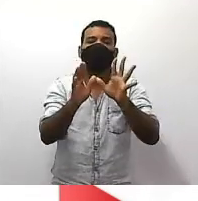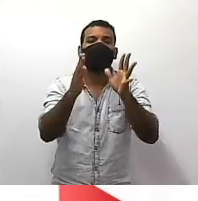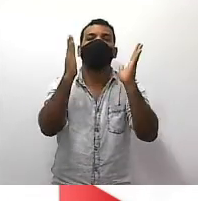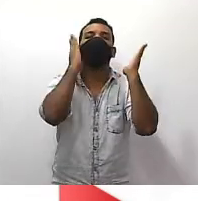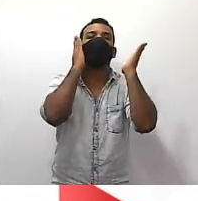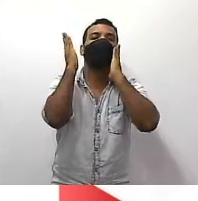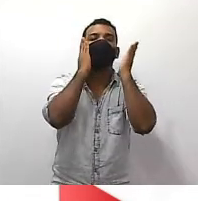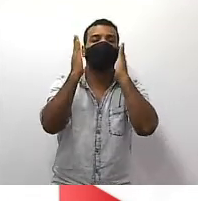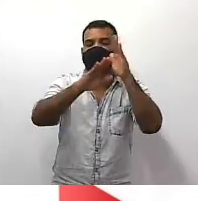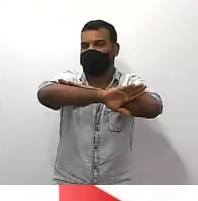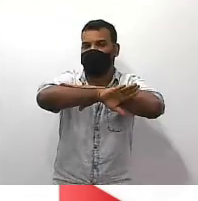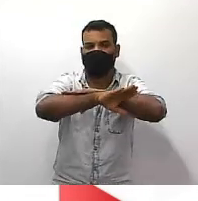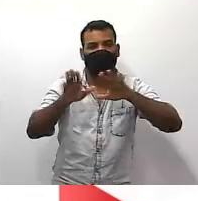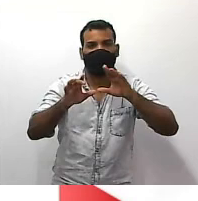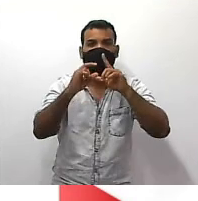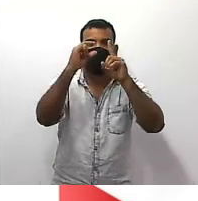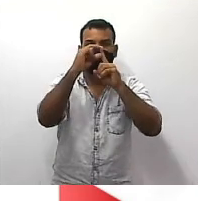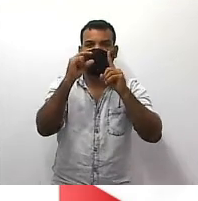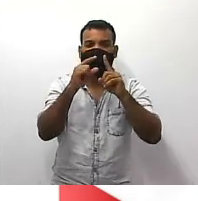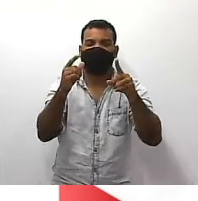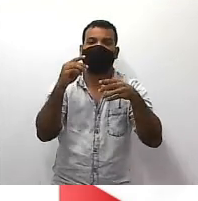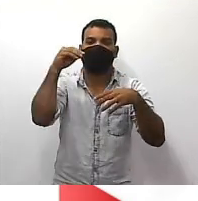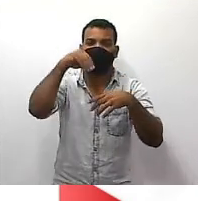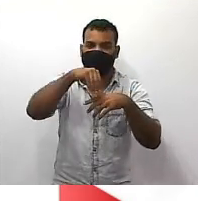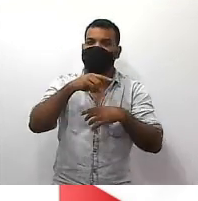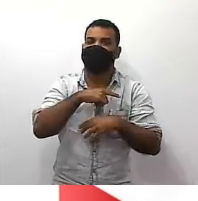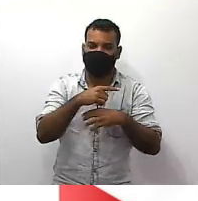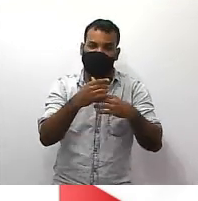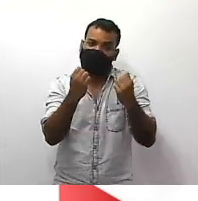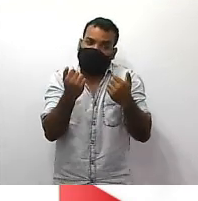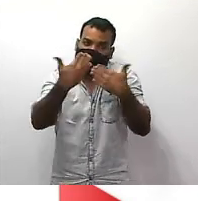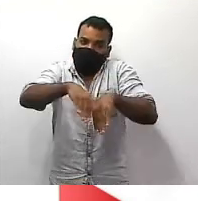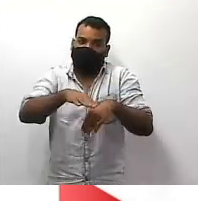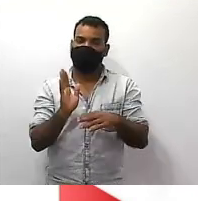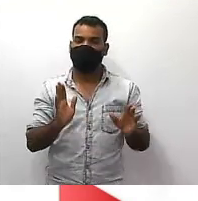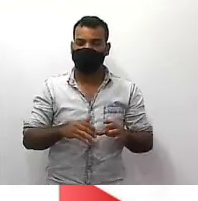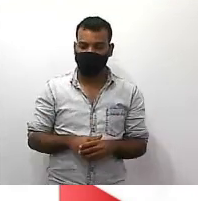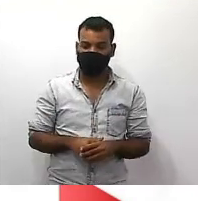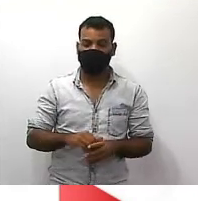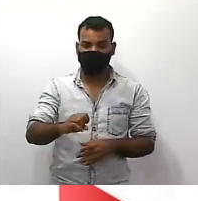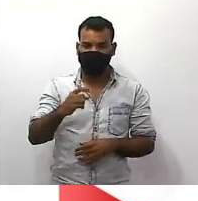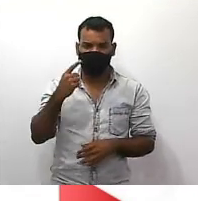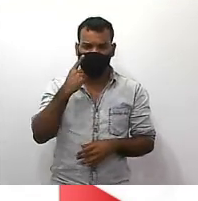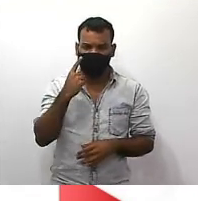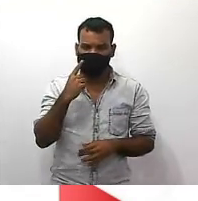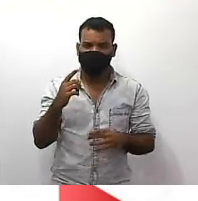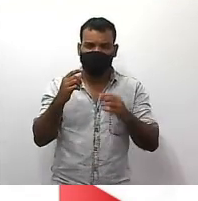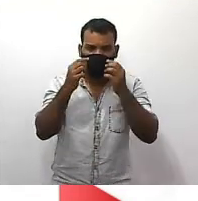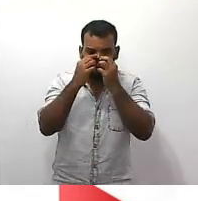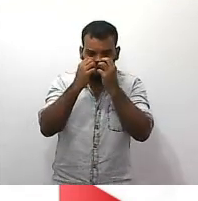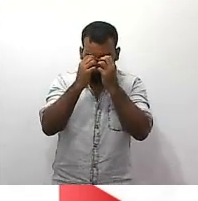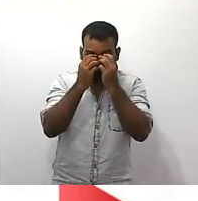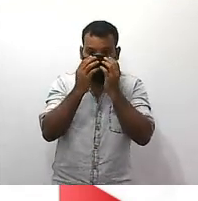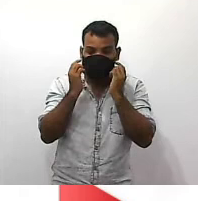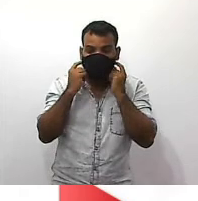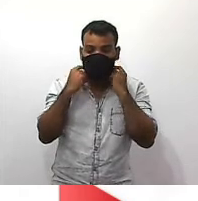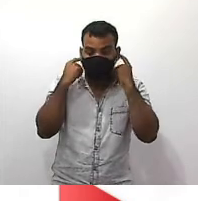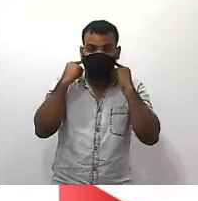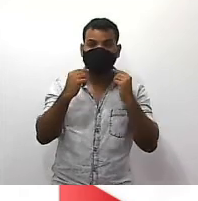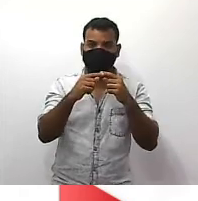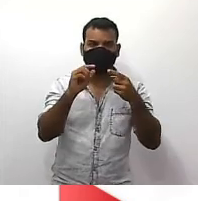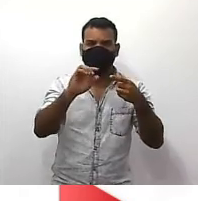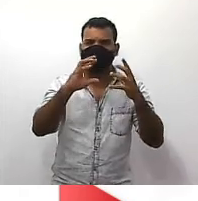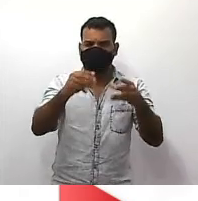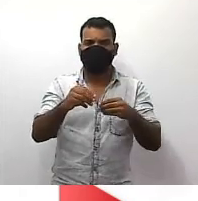e que essas palavras vão estar na questão e se eu lembrar de parte todo é a mesma coisa que numerador e